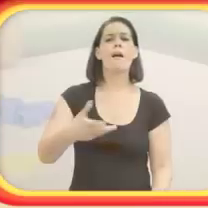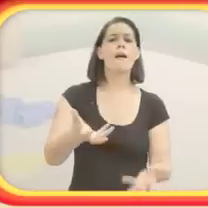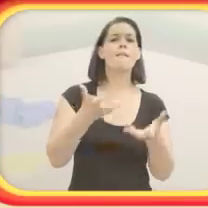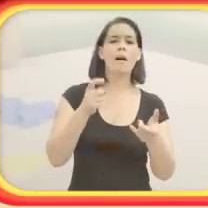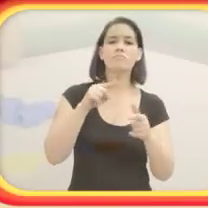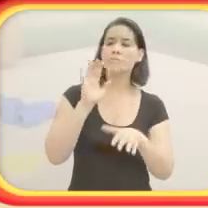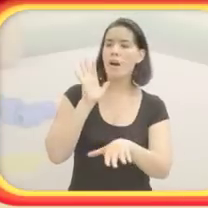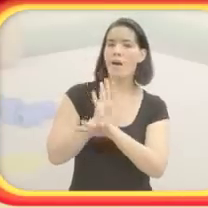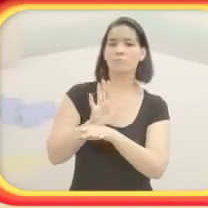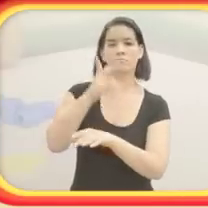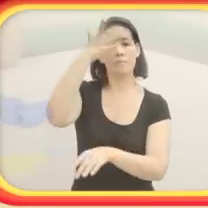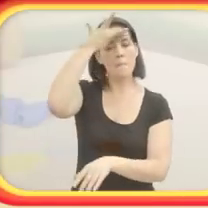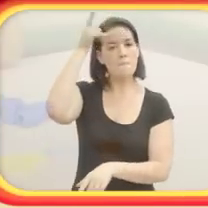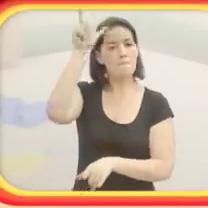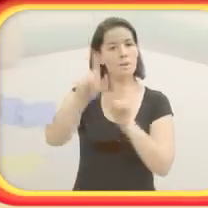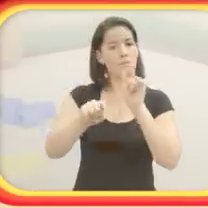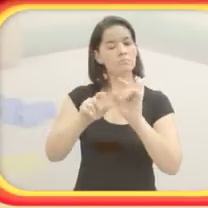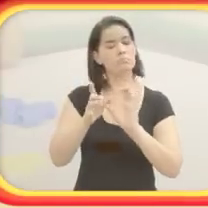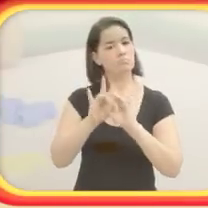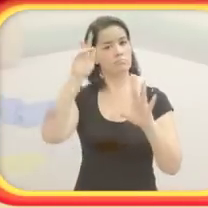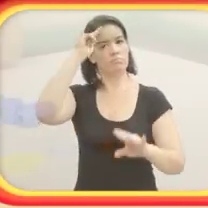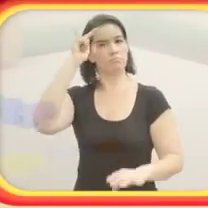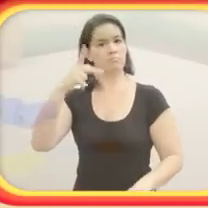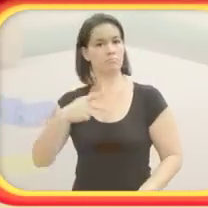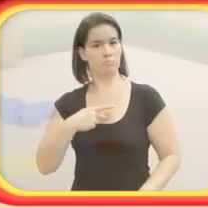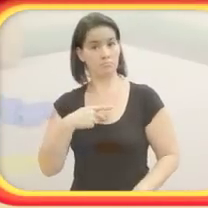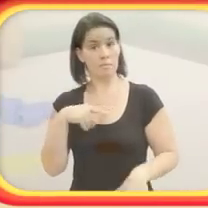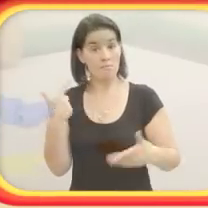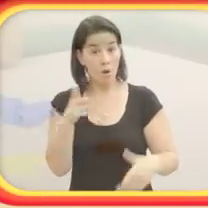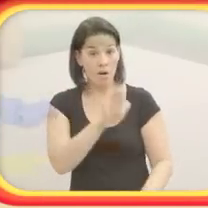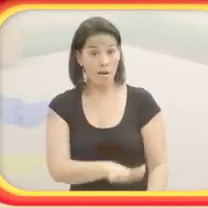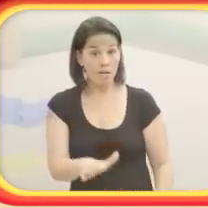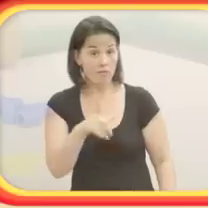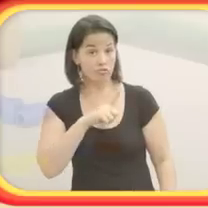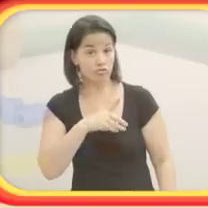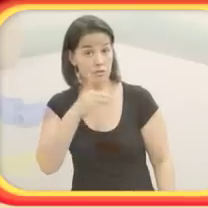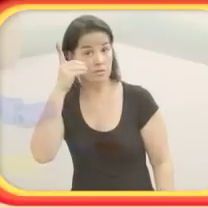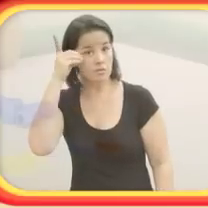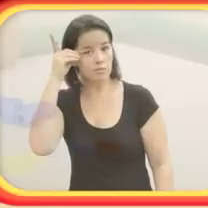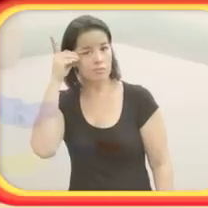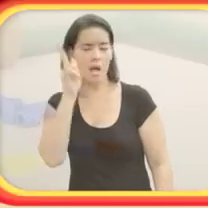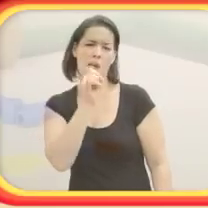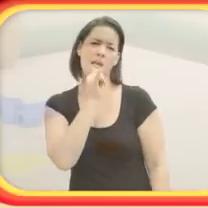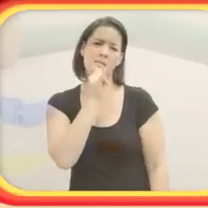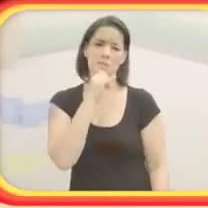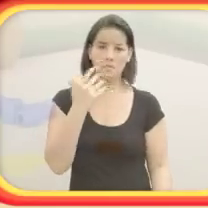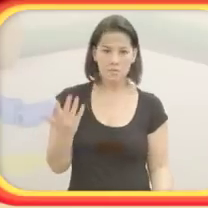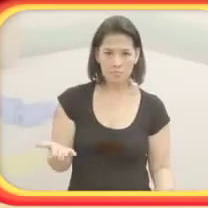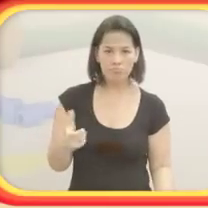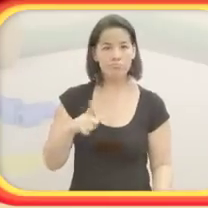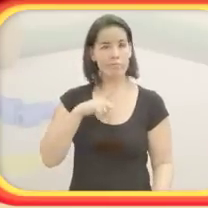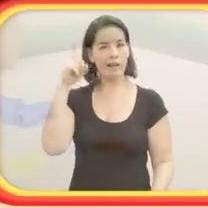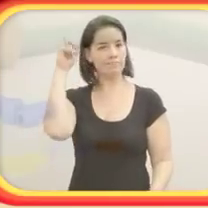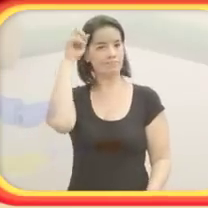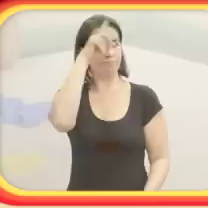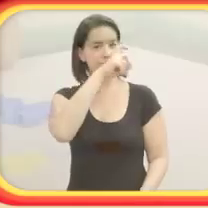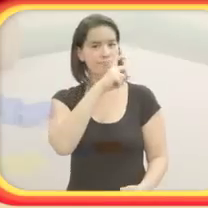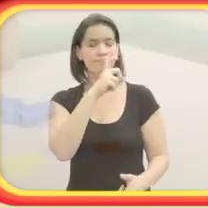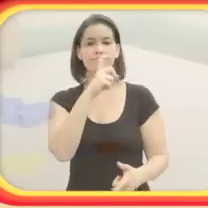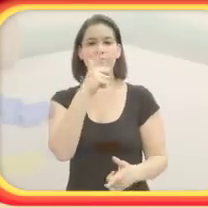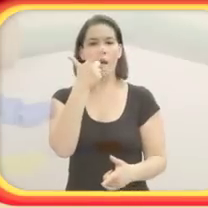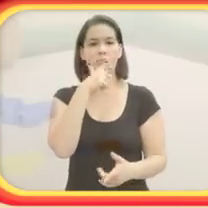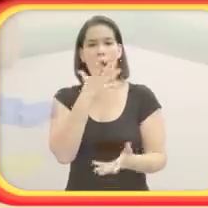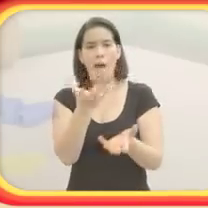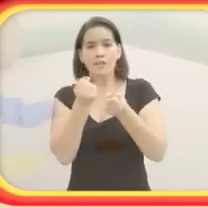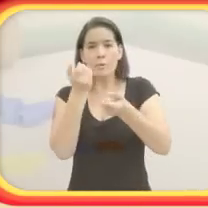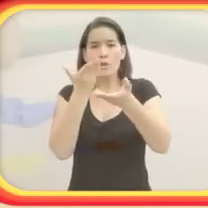queremos é pessoas autônomas. Então, as crianças com síndrome de Down, por exemplo, elas teriam dificuldade de receber um troco e